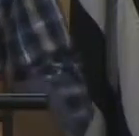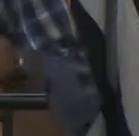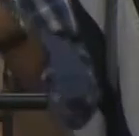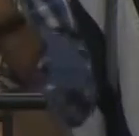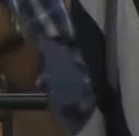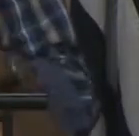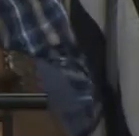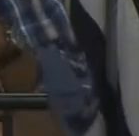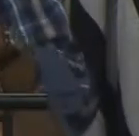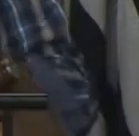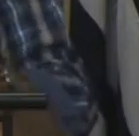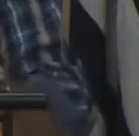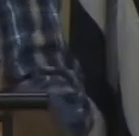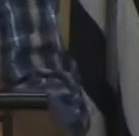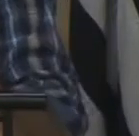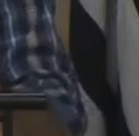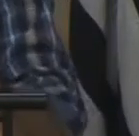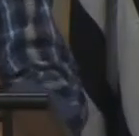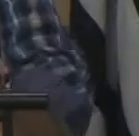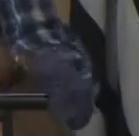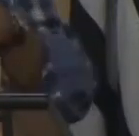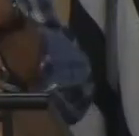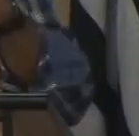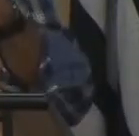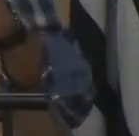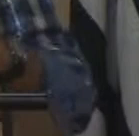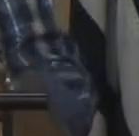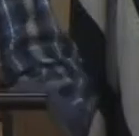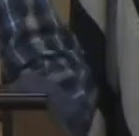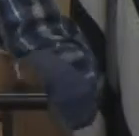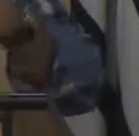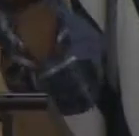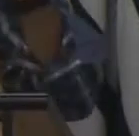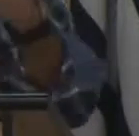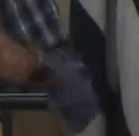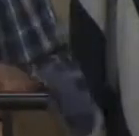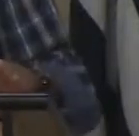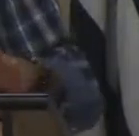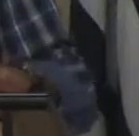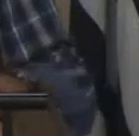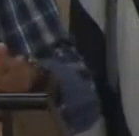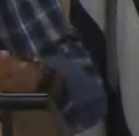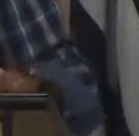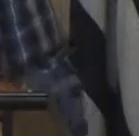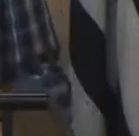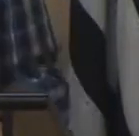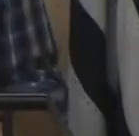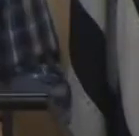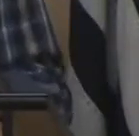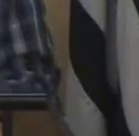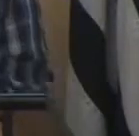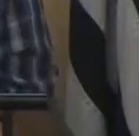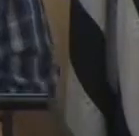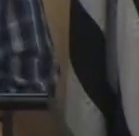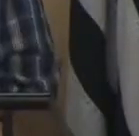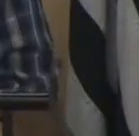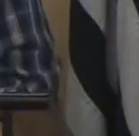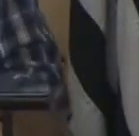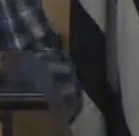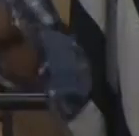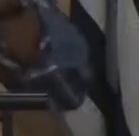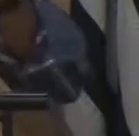favor eu volto quantas vezes precisar venho com documento venho venho hoje hoje eu